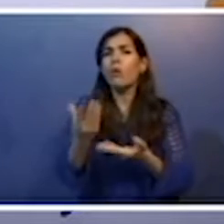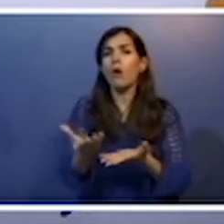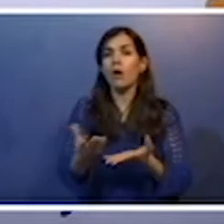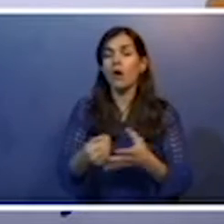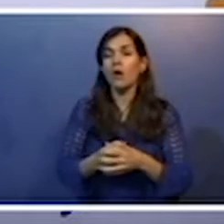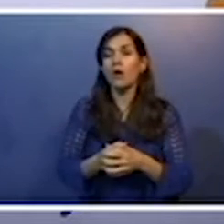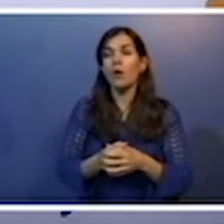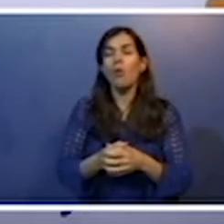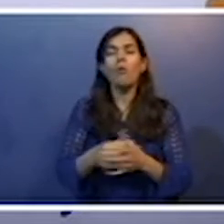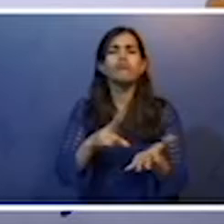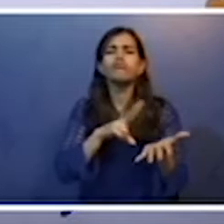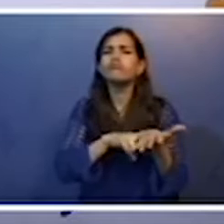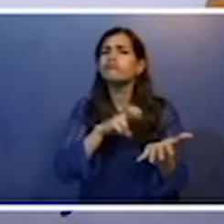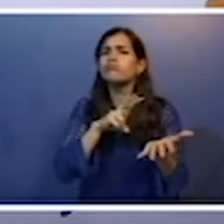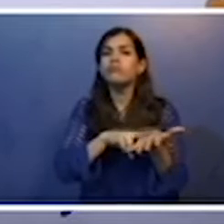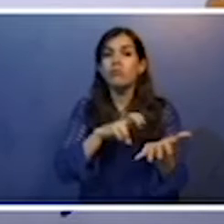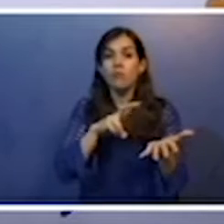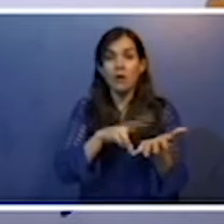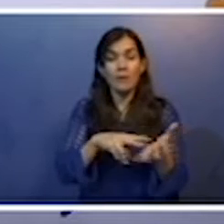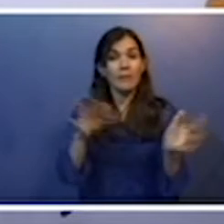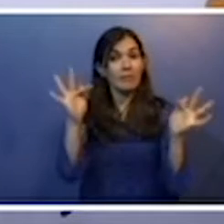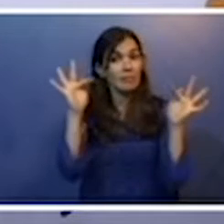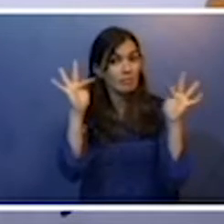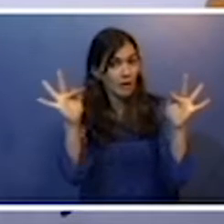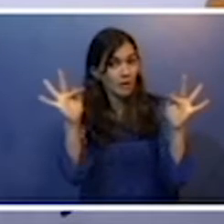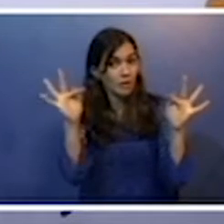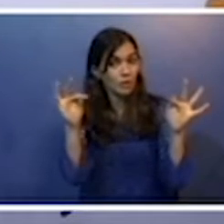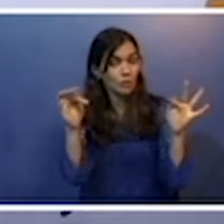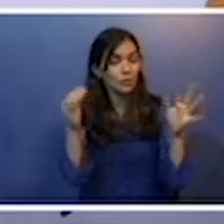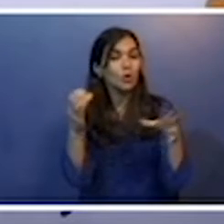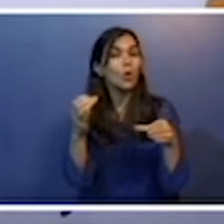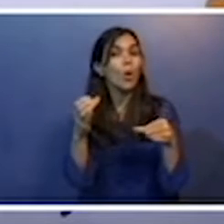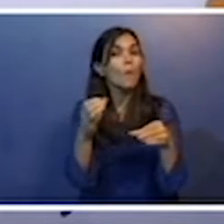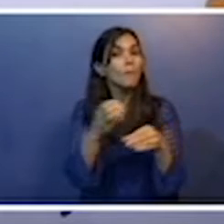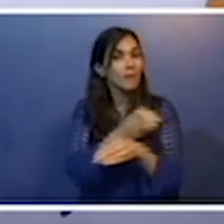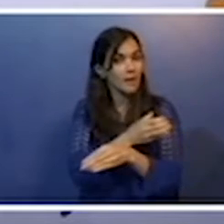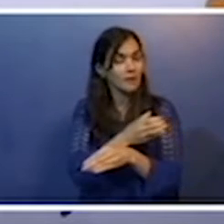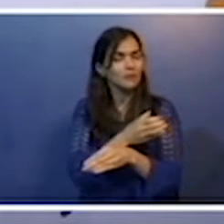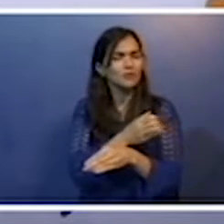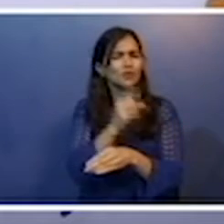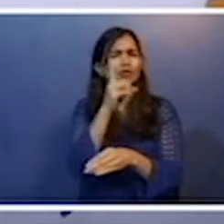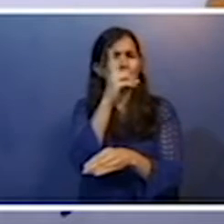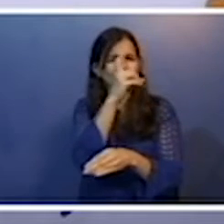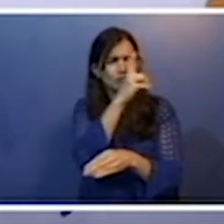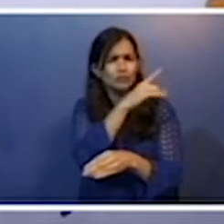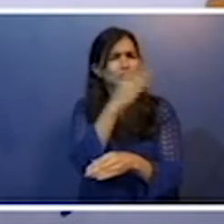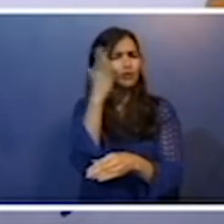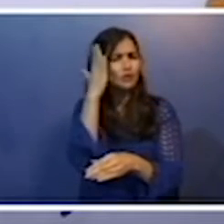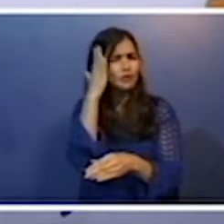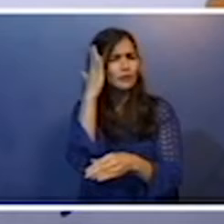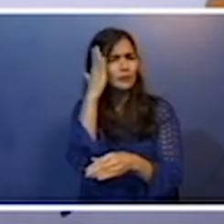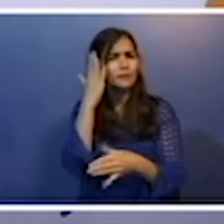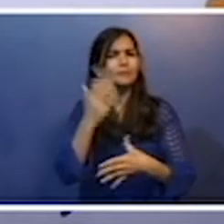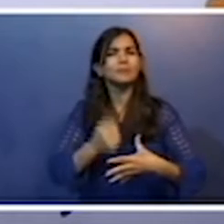vocabulário utilizado, ele é técnico e complexo, né? É um pouco difícil de entender.